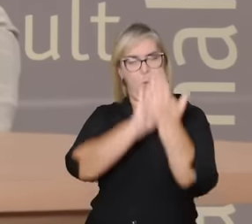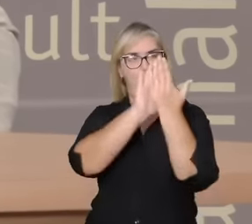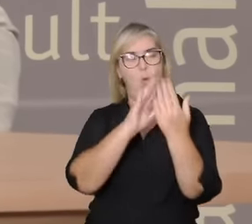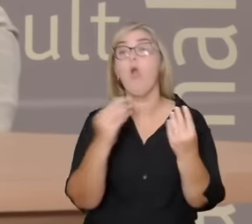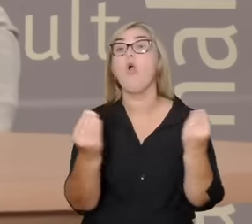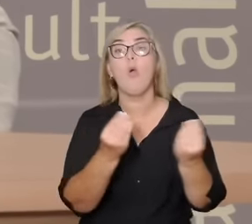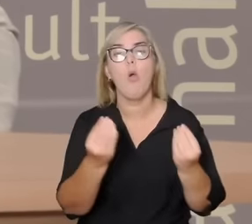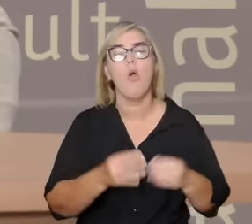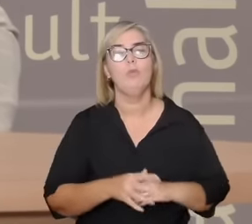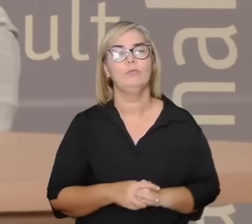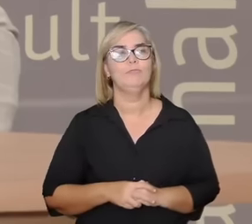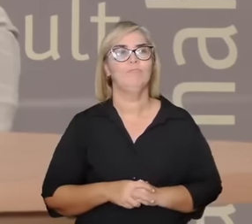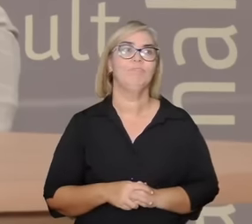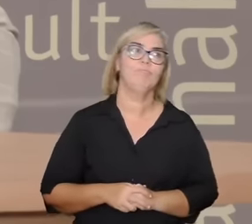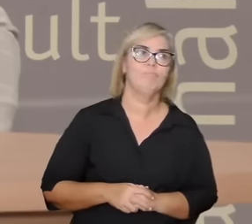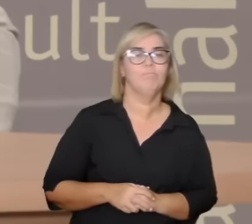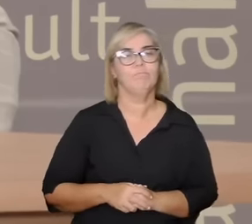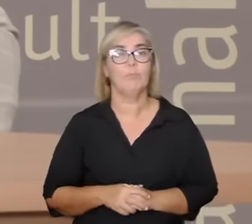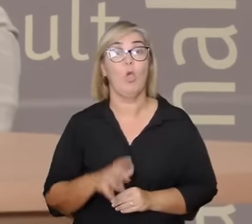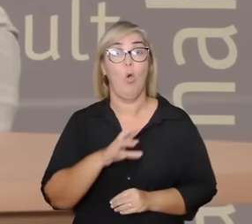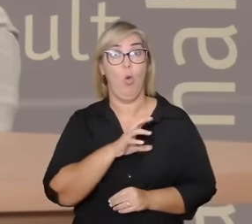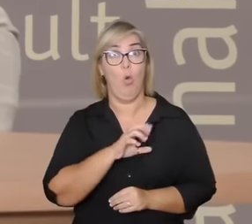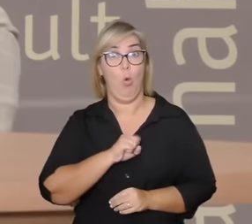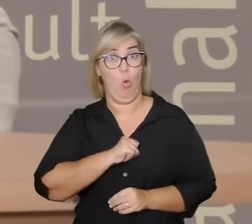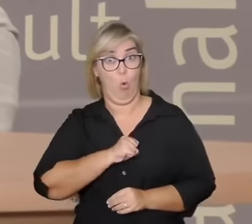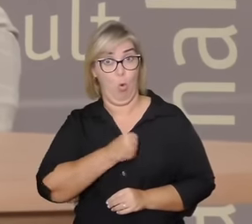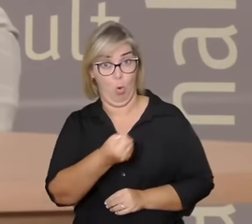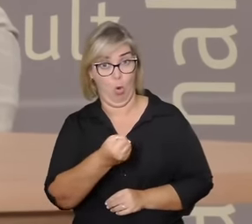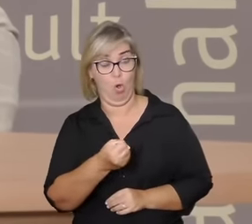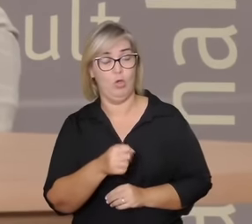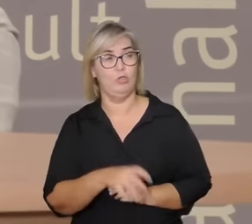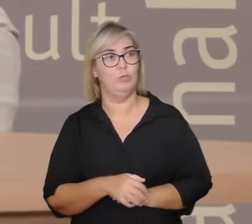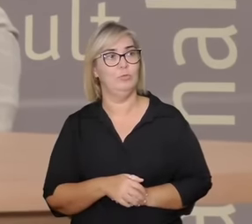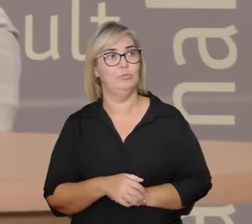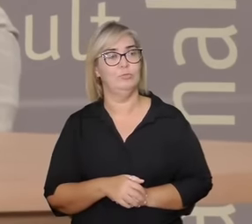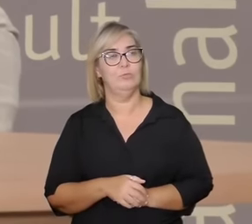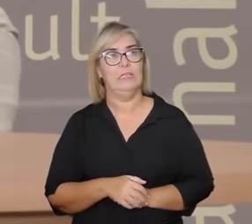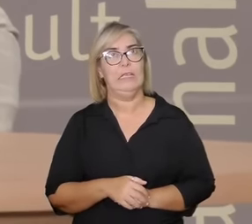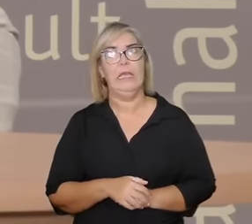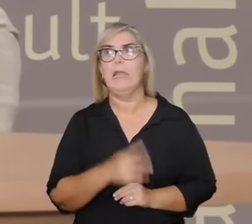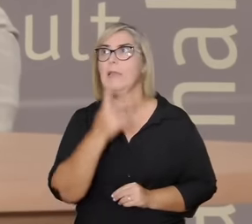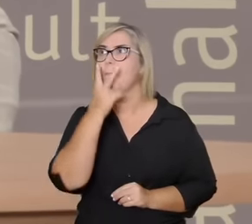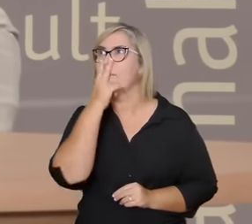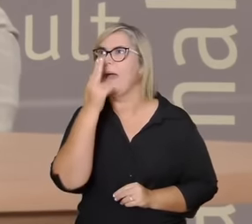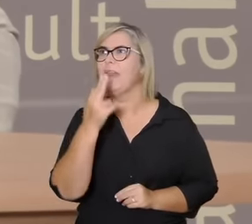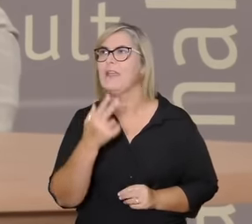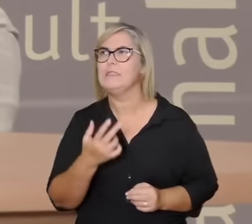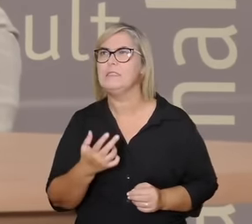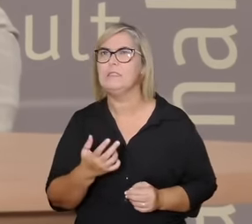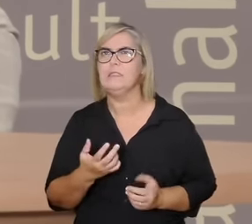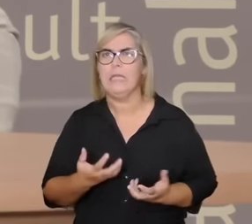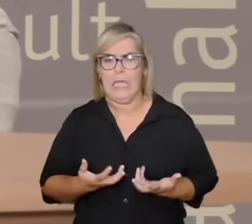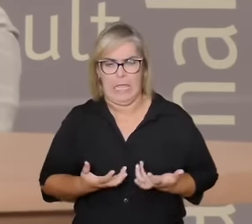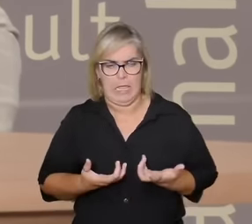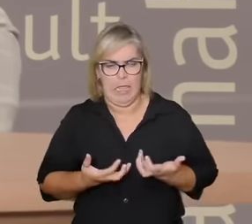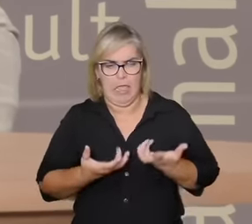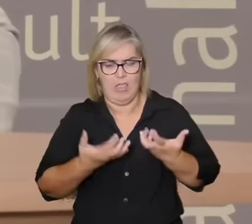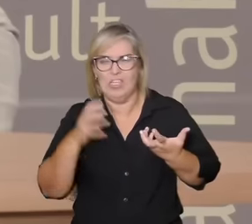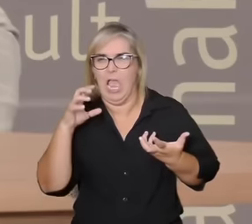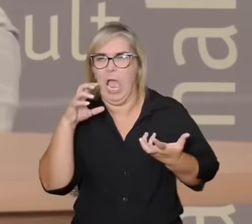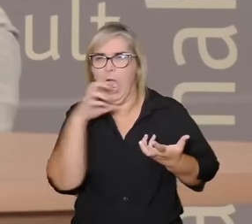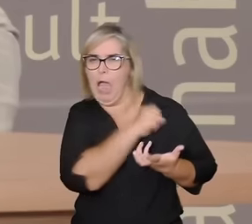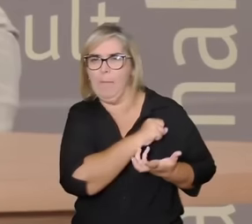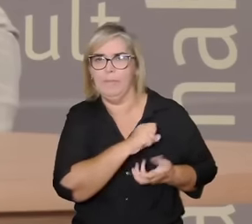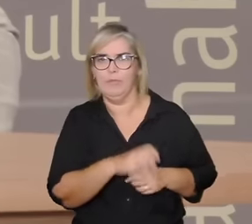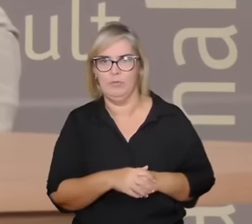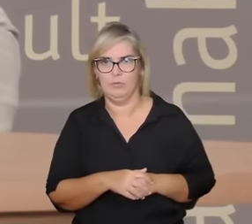que o ódio ele tem um poder de aquecimento muito rápido é como se o ódio